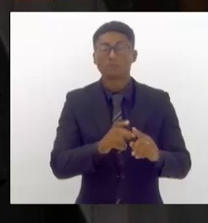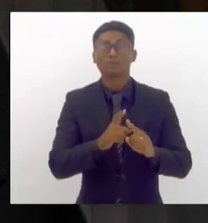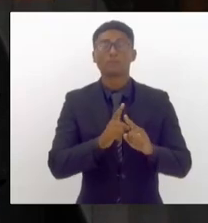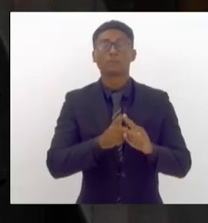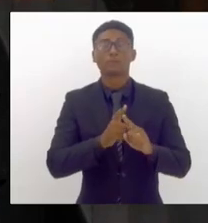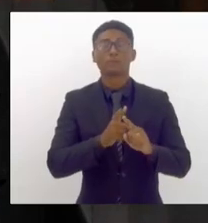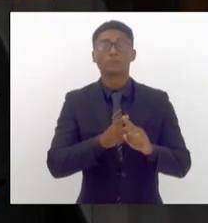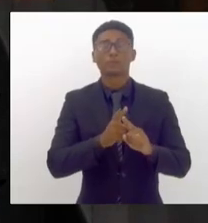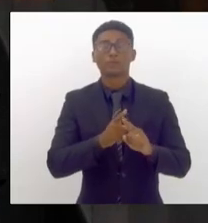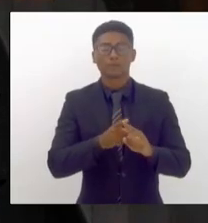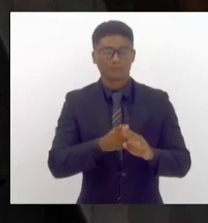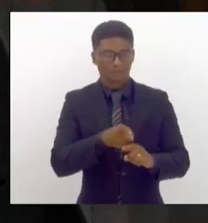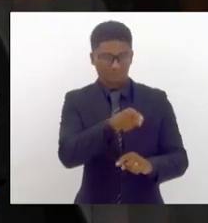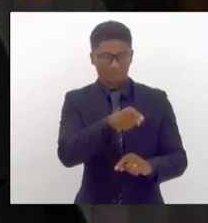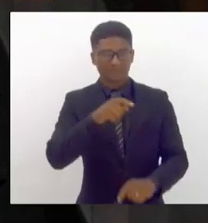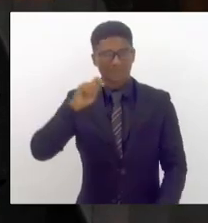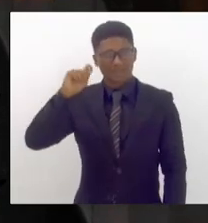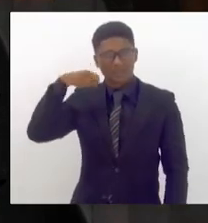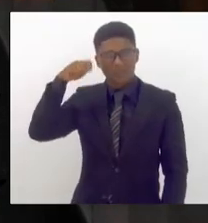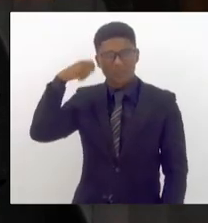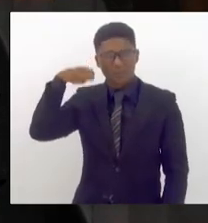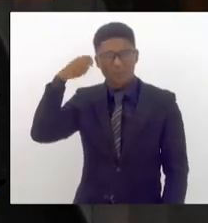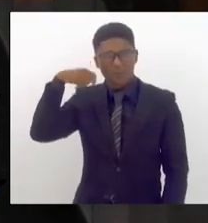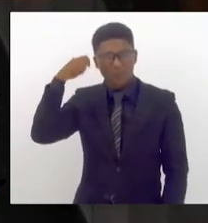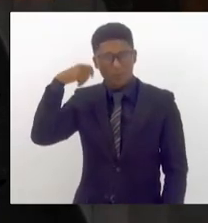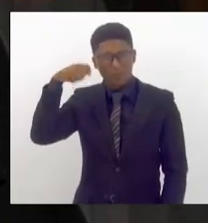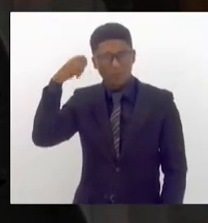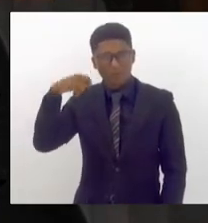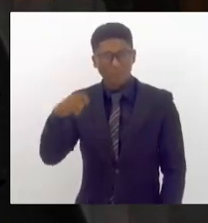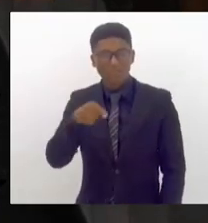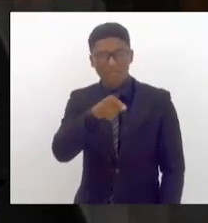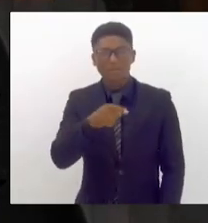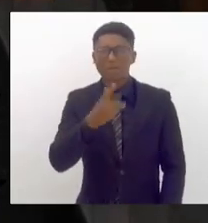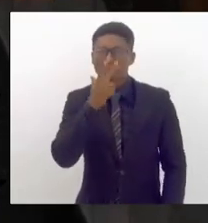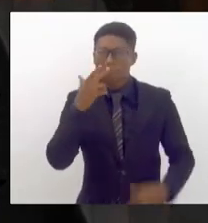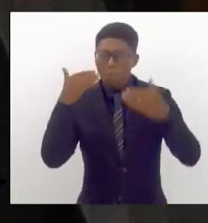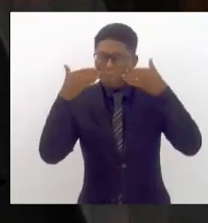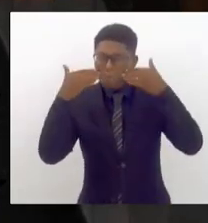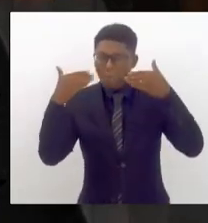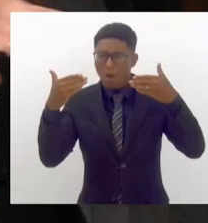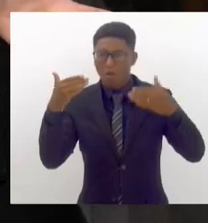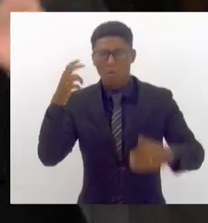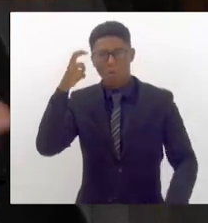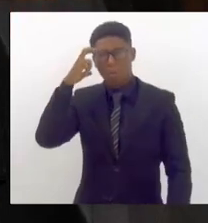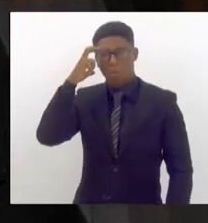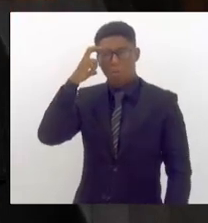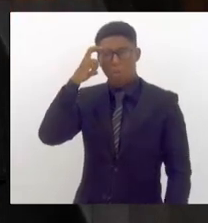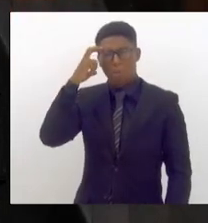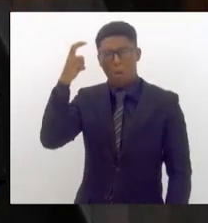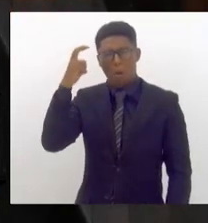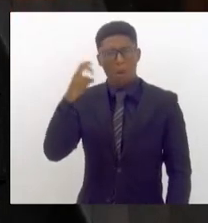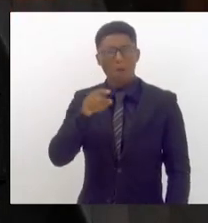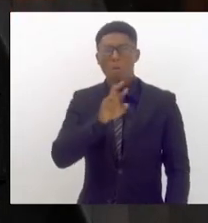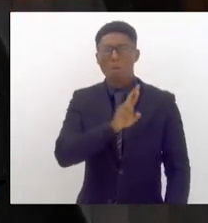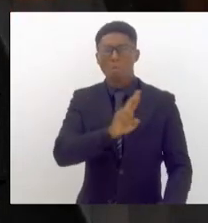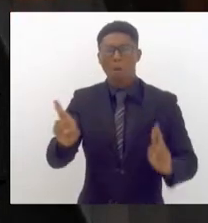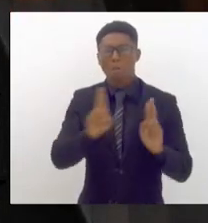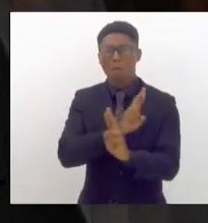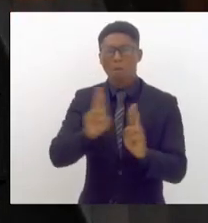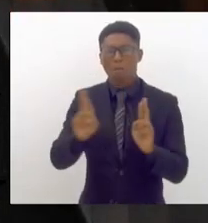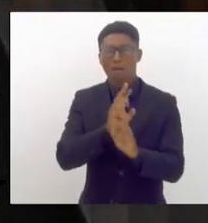o ator e o filho do professor demonstrava ser inteligente, respondia tudo certo,